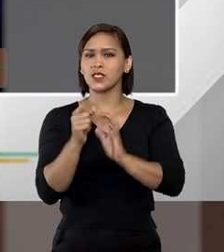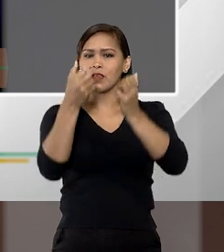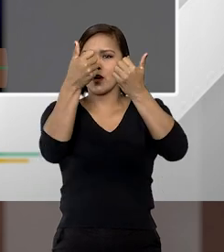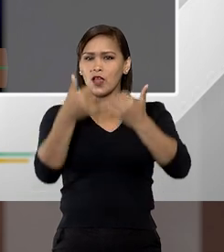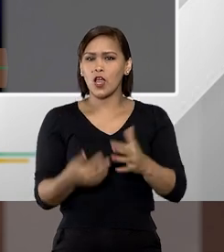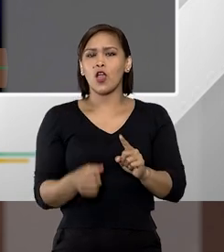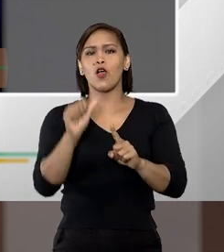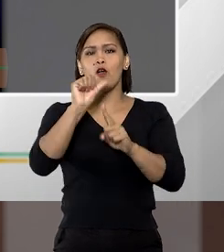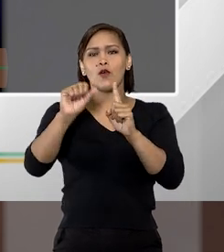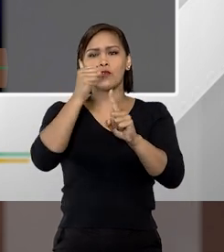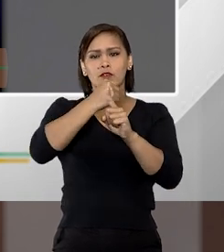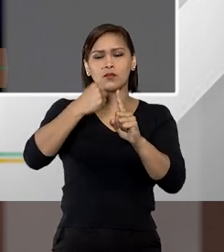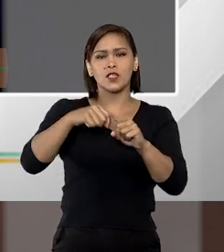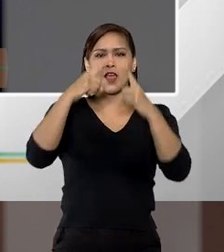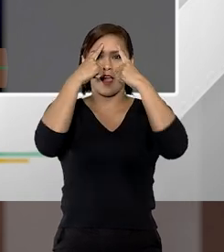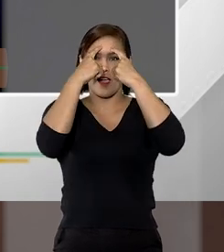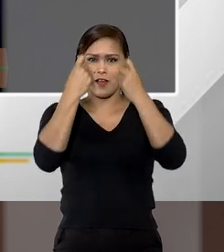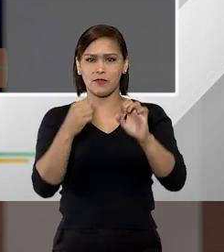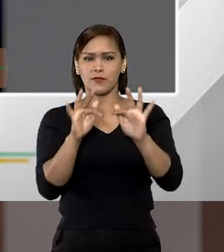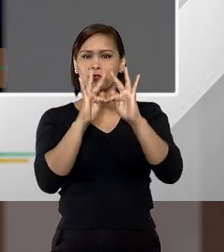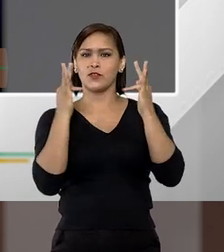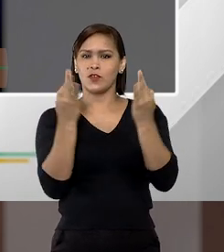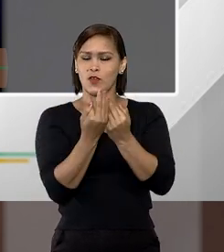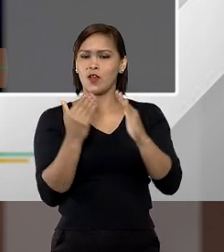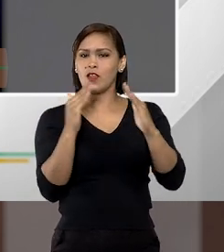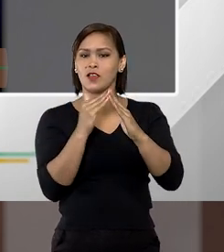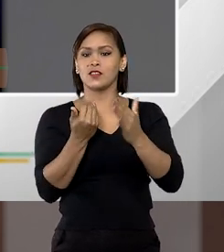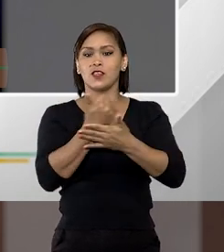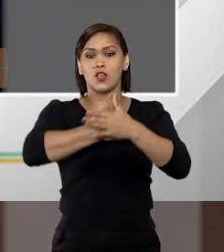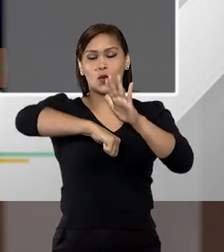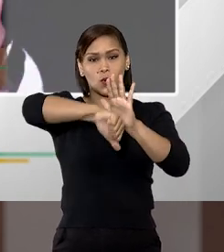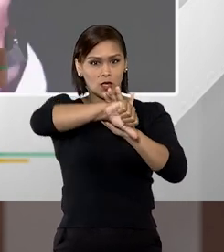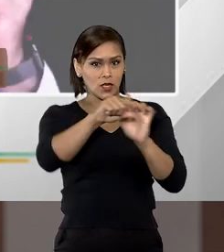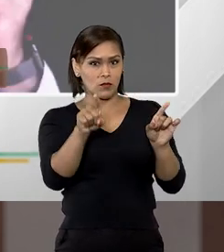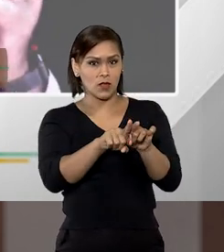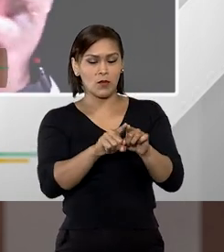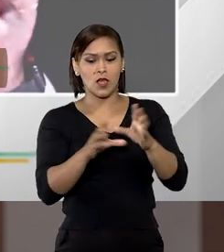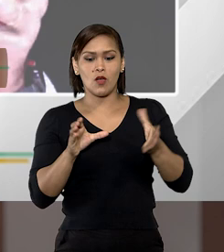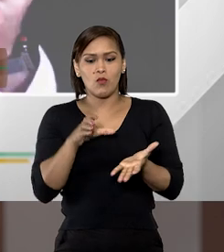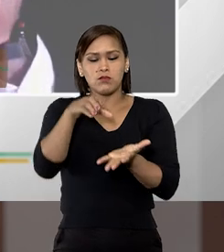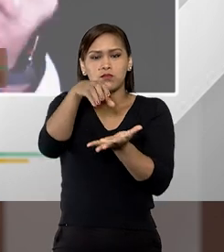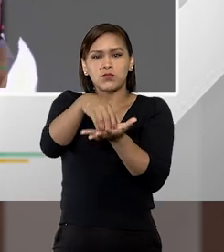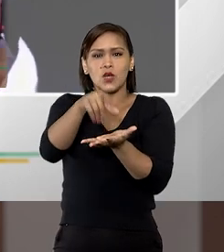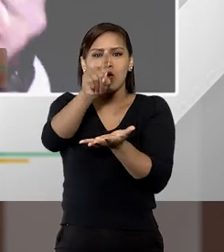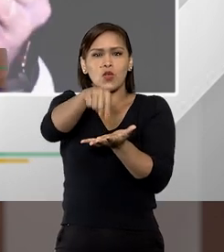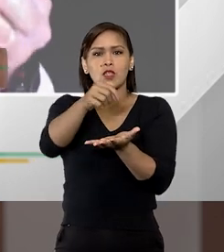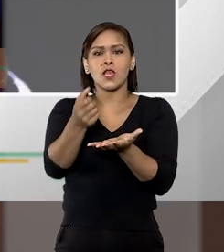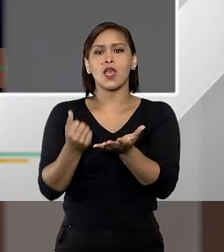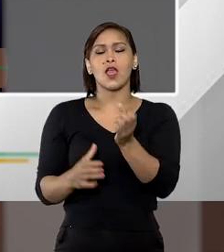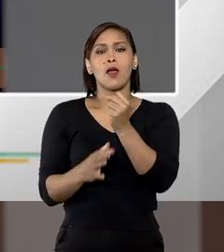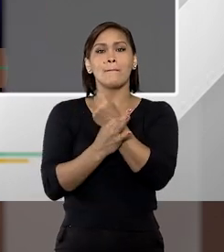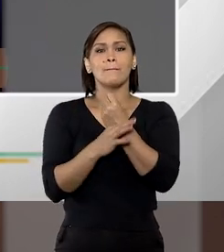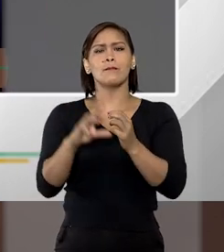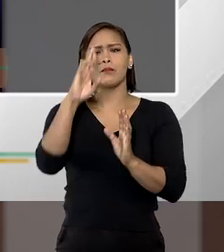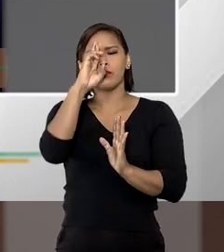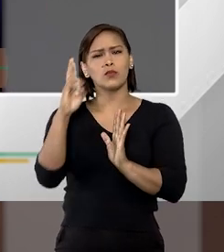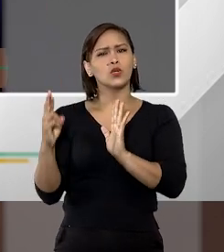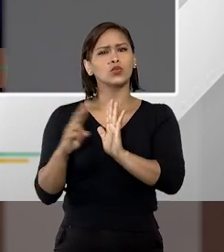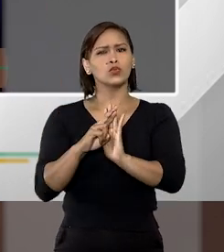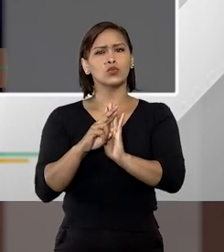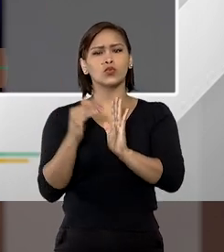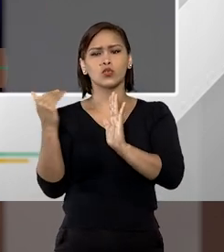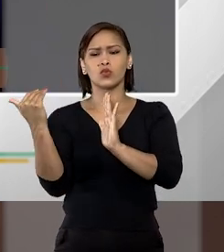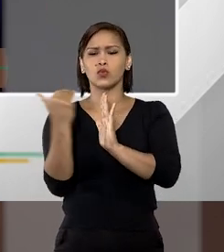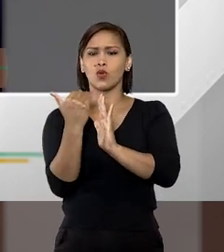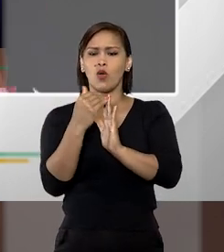feminicídio, quanto a violência doméstica e o crime passional, eles possuem como núcleo central o sentimento de posse do autor em relação à vítima.